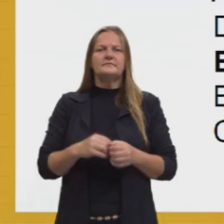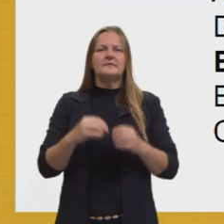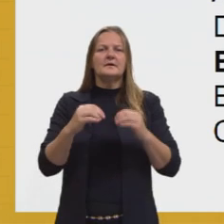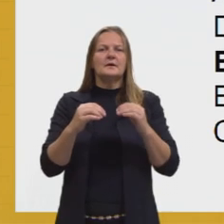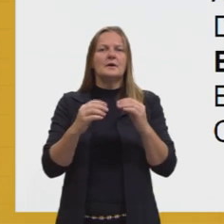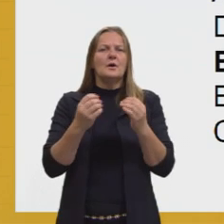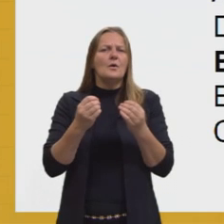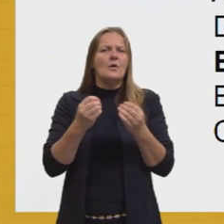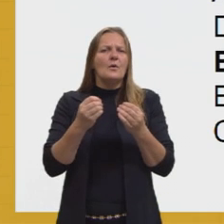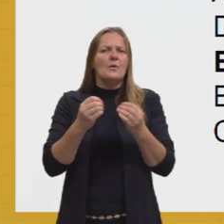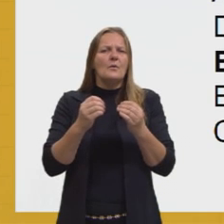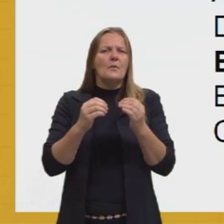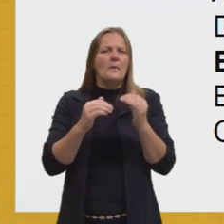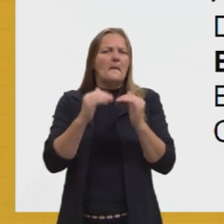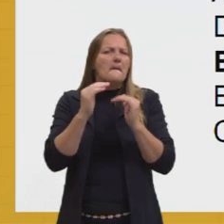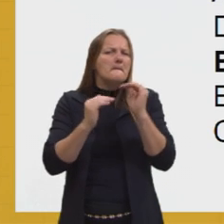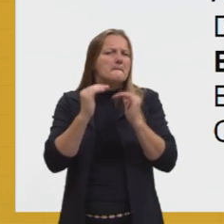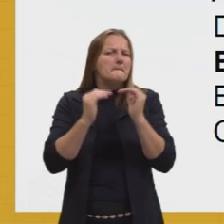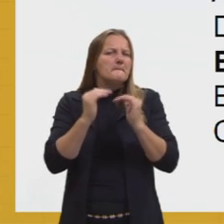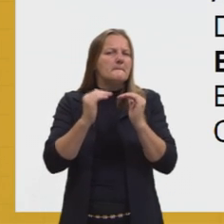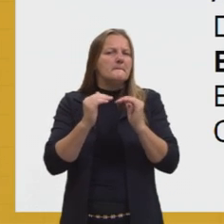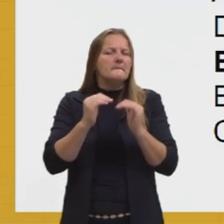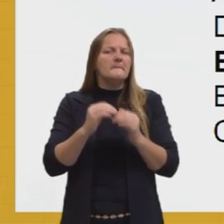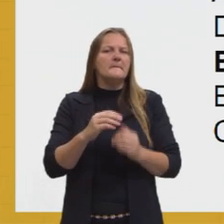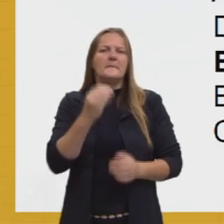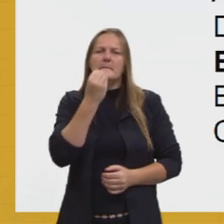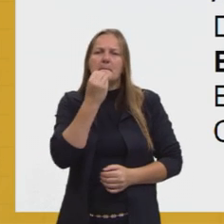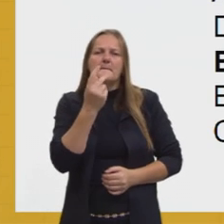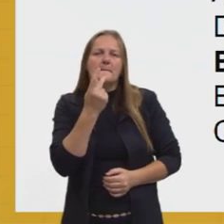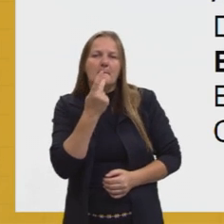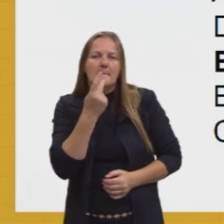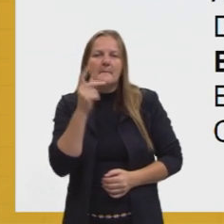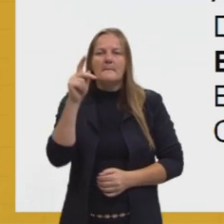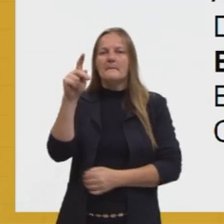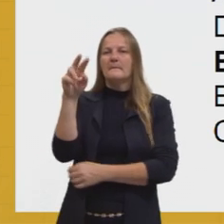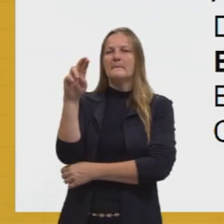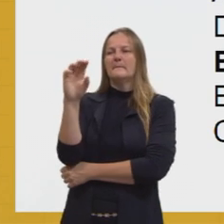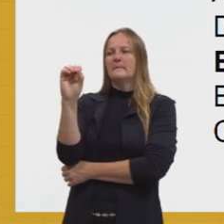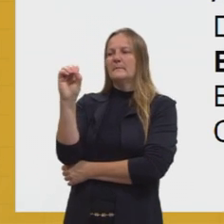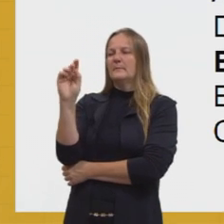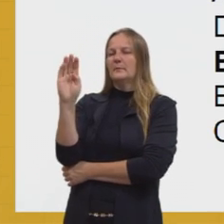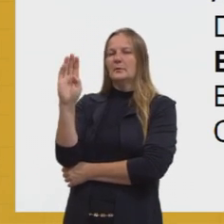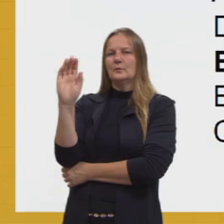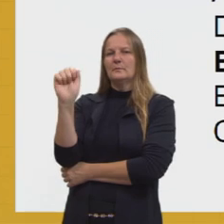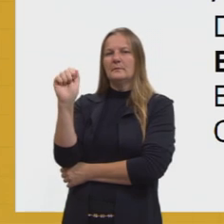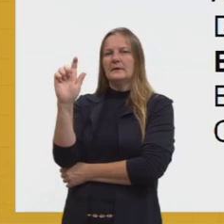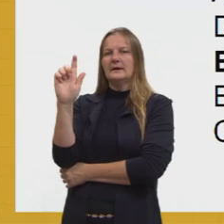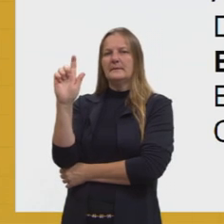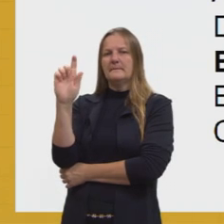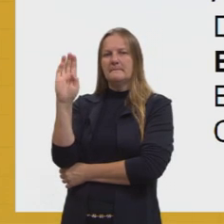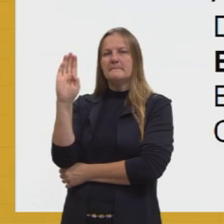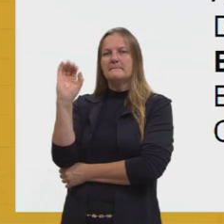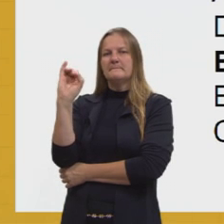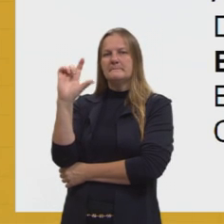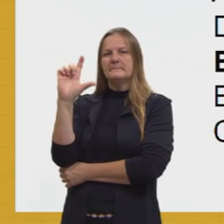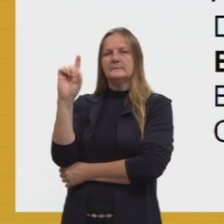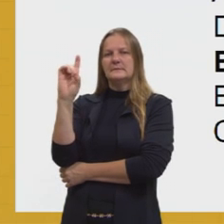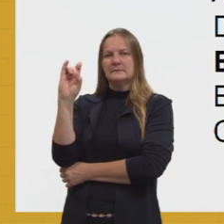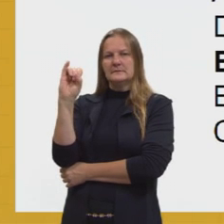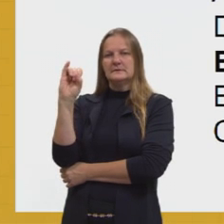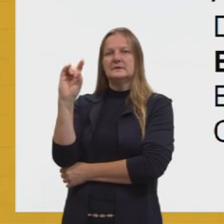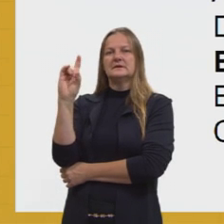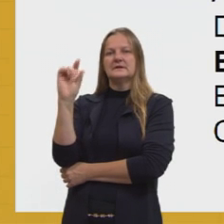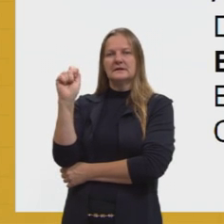de o participante não ganhar qualquer prêmio é igual a... Já está destacada a resposta ali, que é um terço.